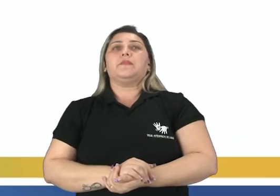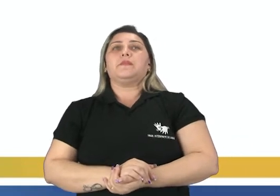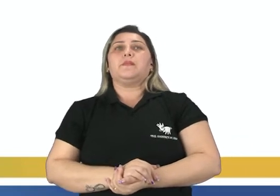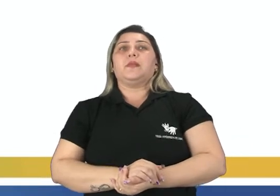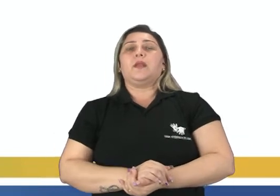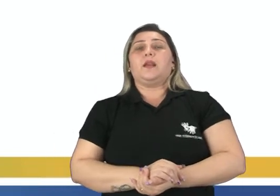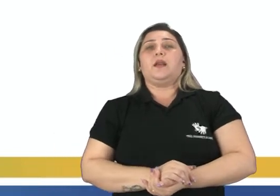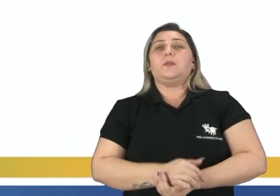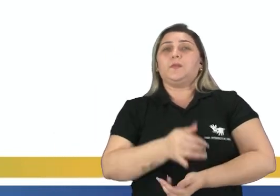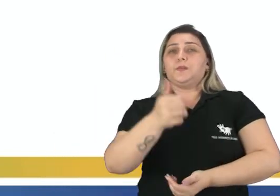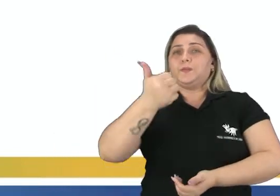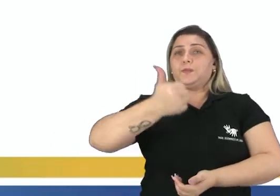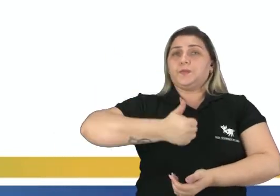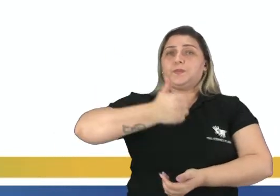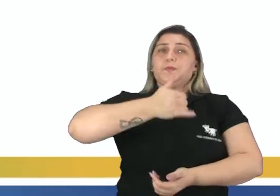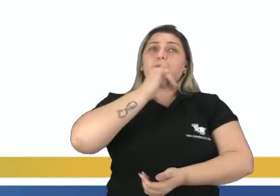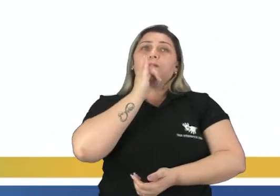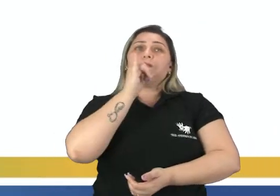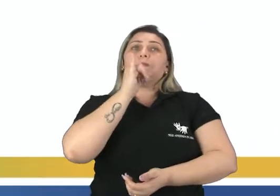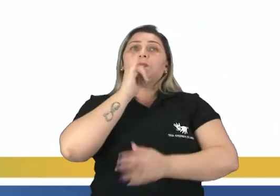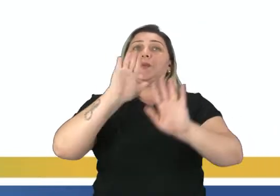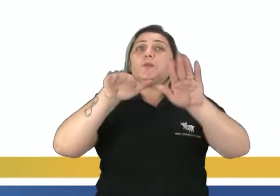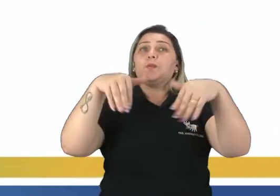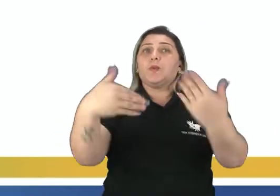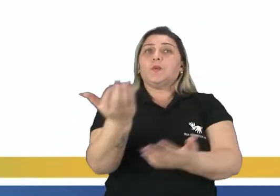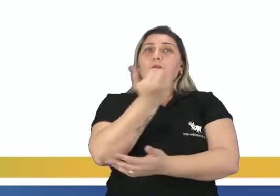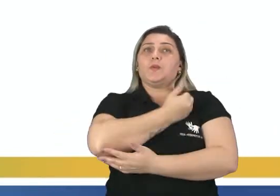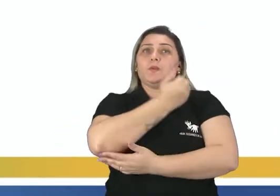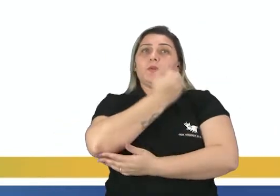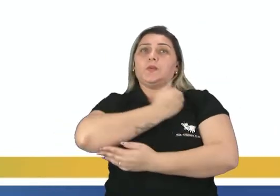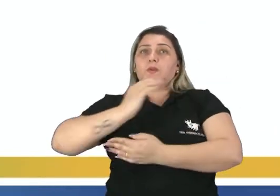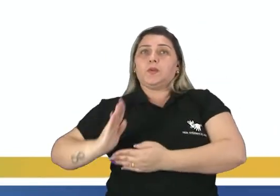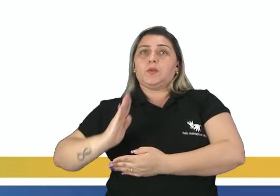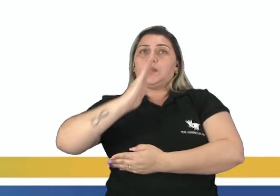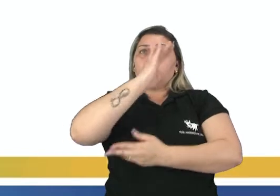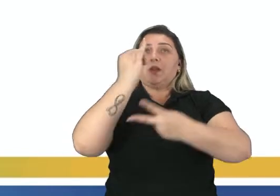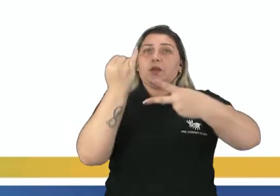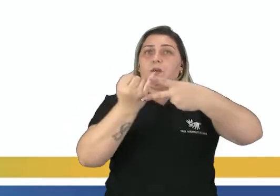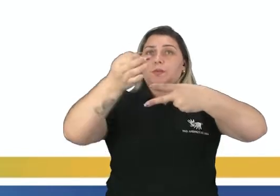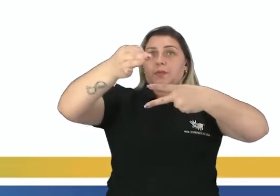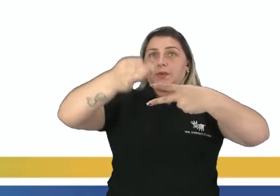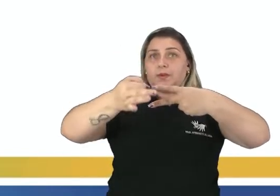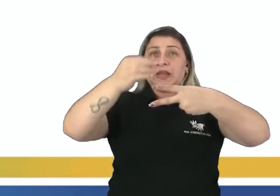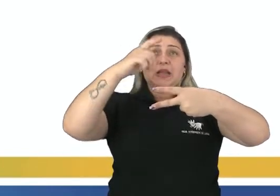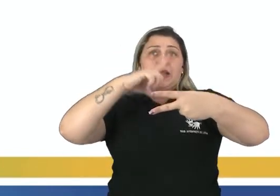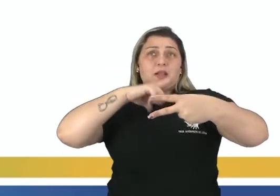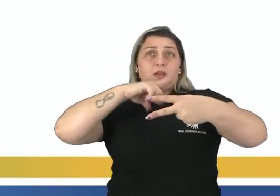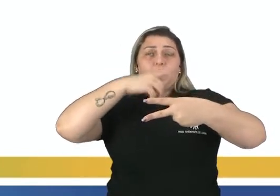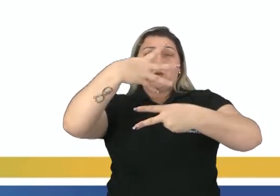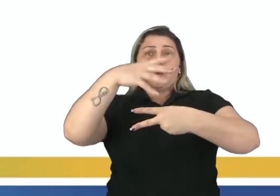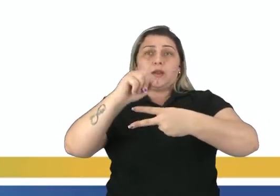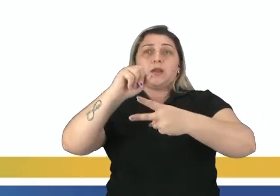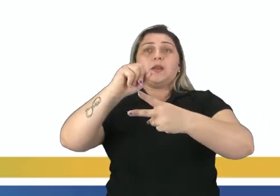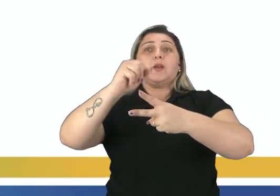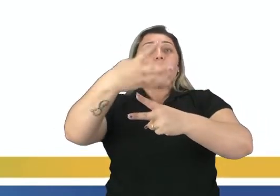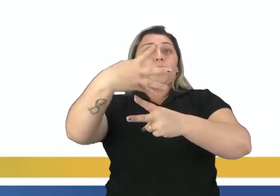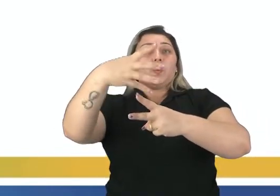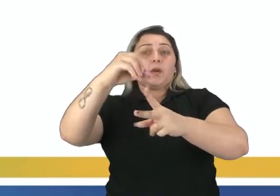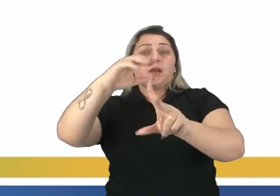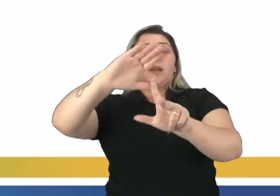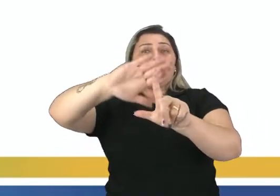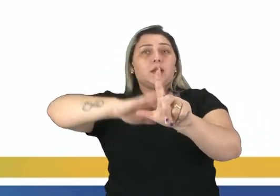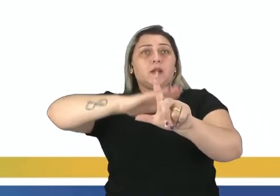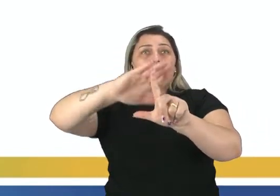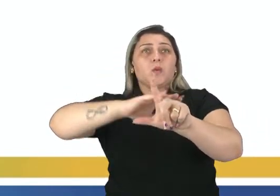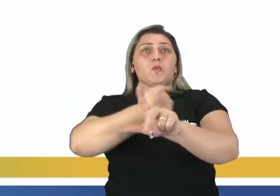Vamos para o nosso primeiro exemplo. Qual o número de diagonais de um polígono que possui 40 lados